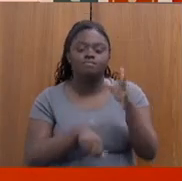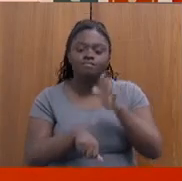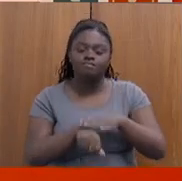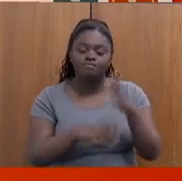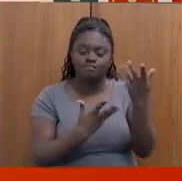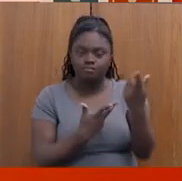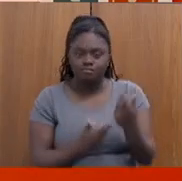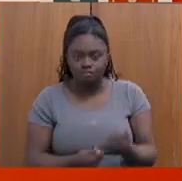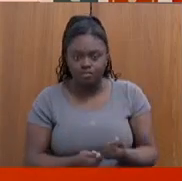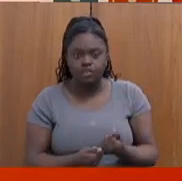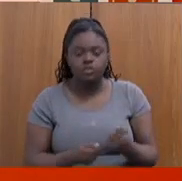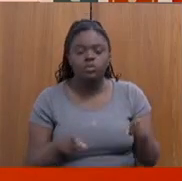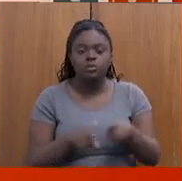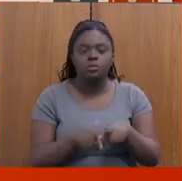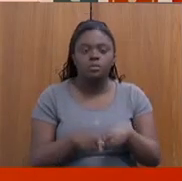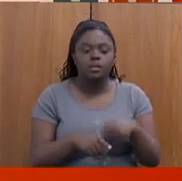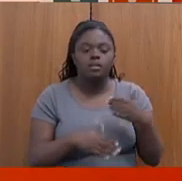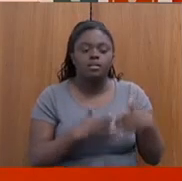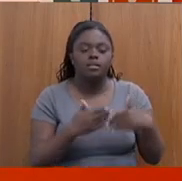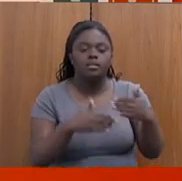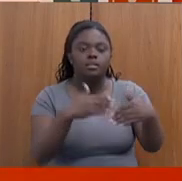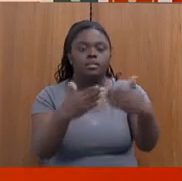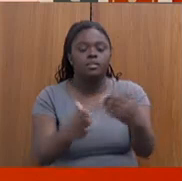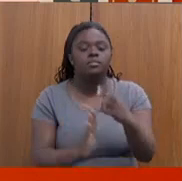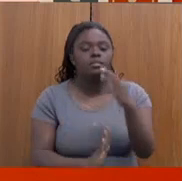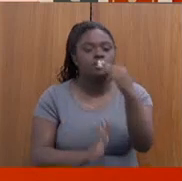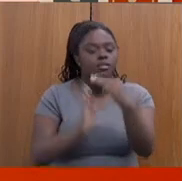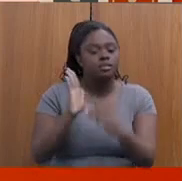atendimento, é a construção de uma metodologia